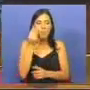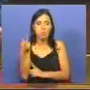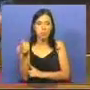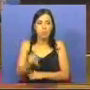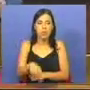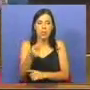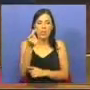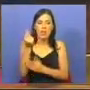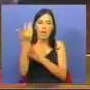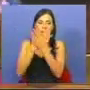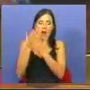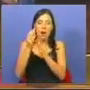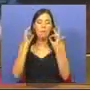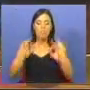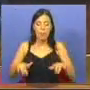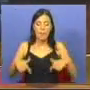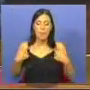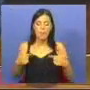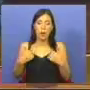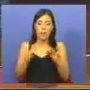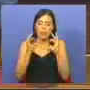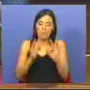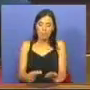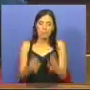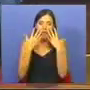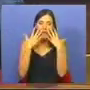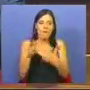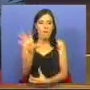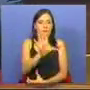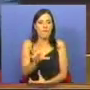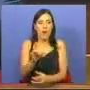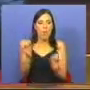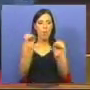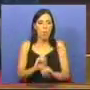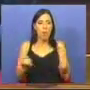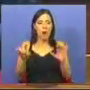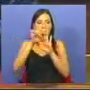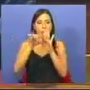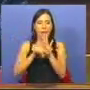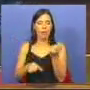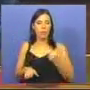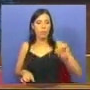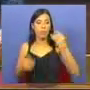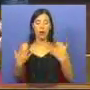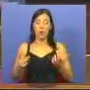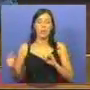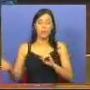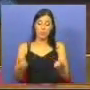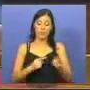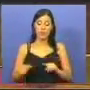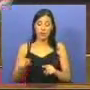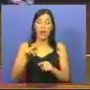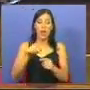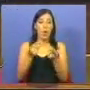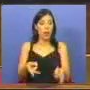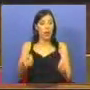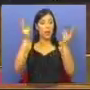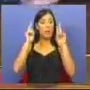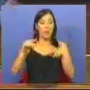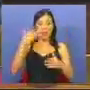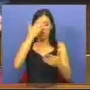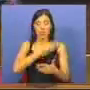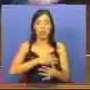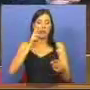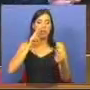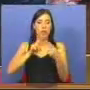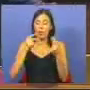do capitalismo, é o problema da própria face do capitalismo, da sua falta de ética, que está agora aqui a debate. Os neoliberais que nós por estes dias